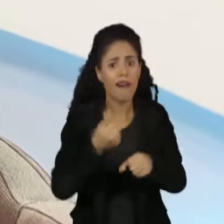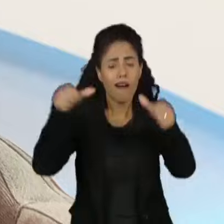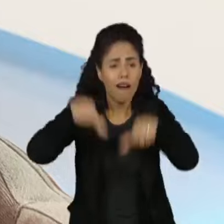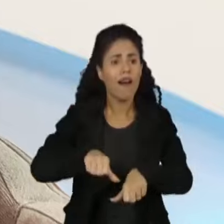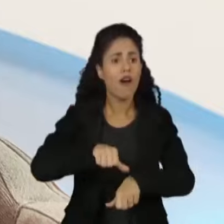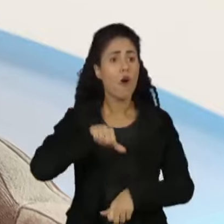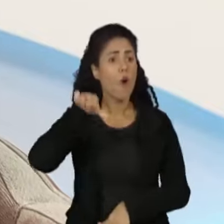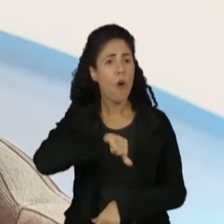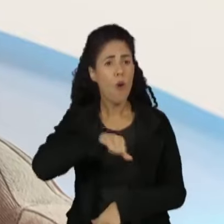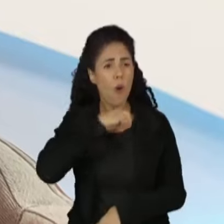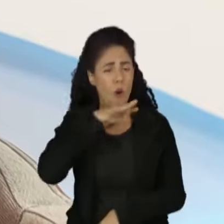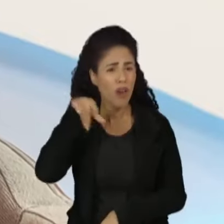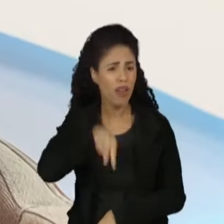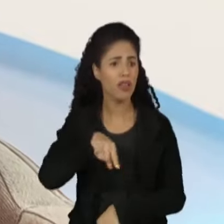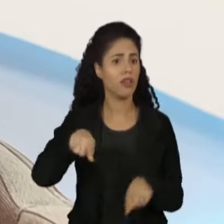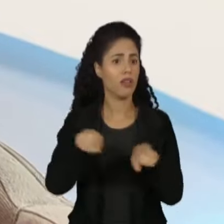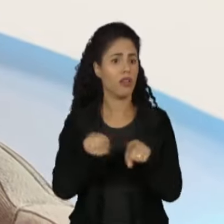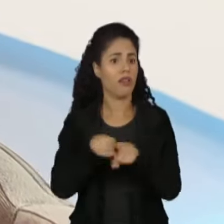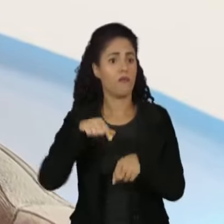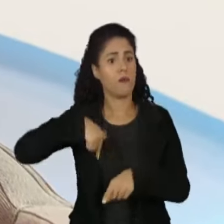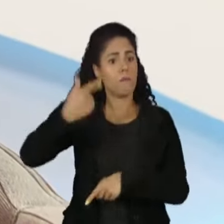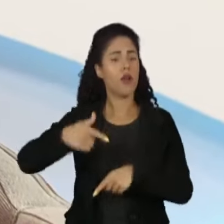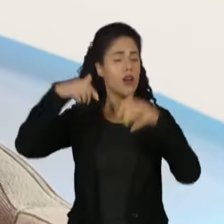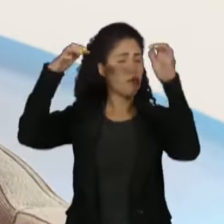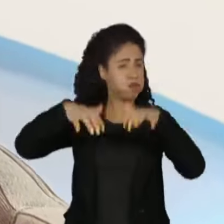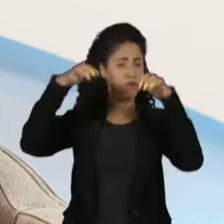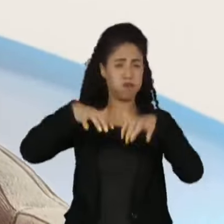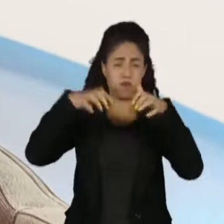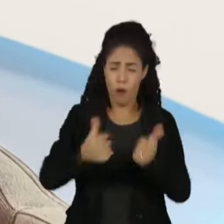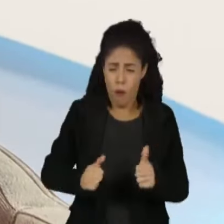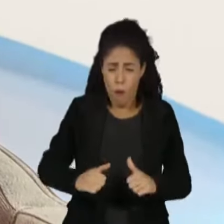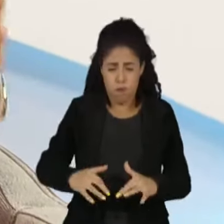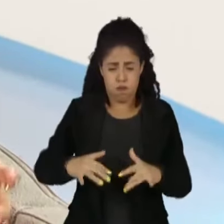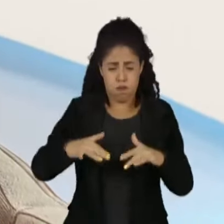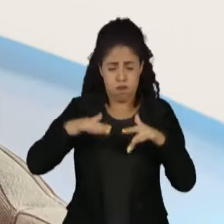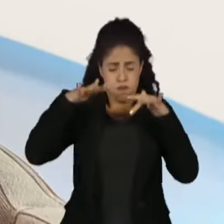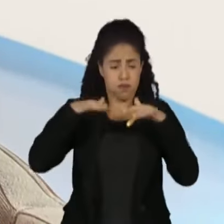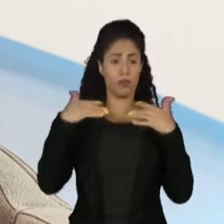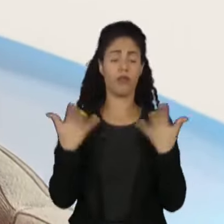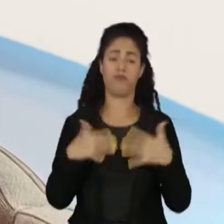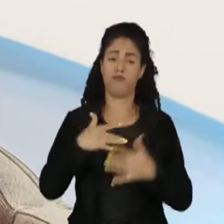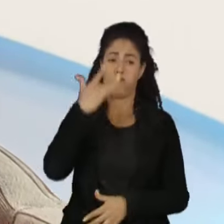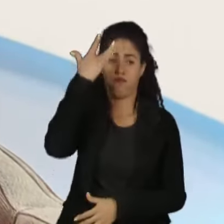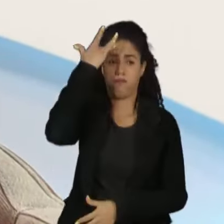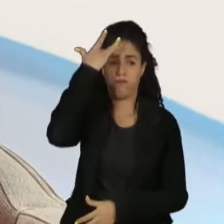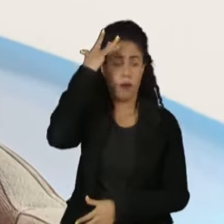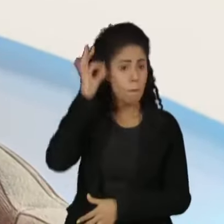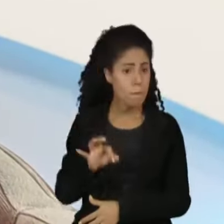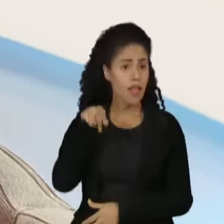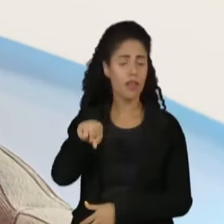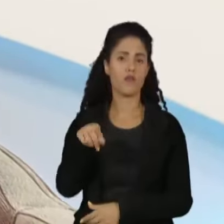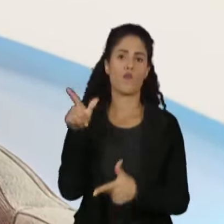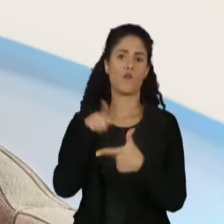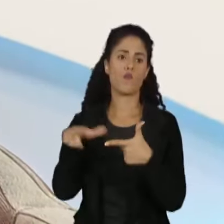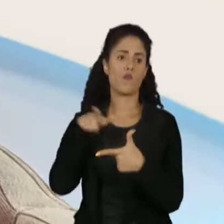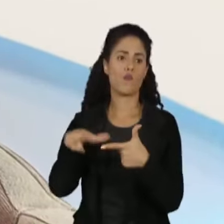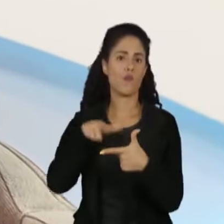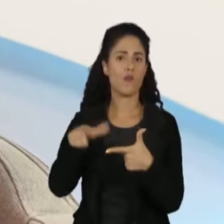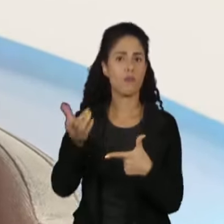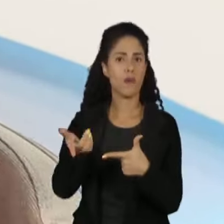feita, sem planejamento. Veio a próxima chuva, a enchente foi maior. Então, é escandaloso o que está acontecendo e esses contratos eu também vou